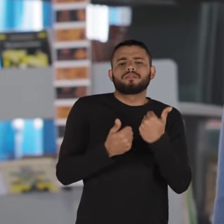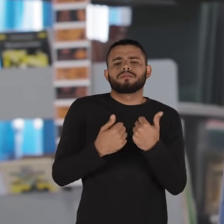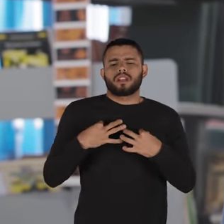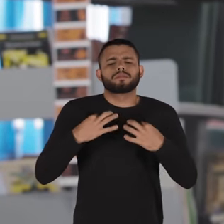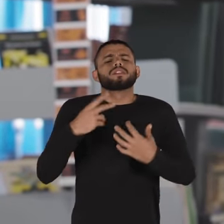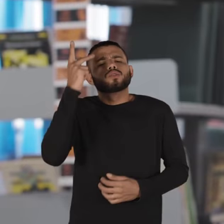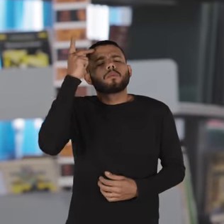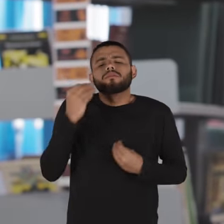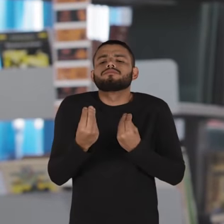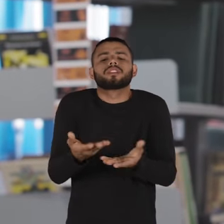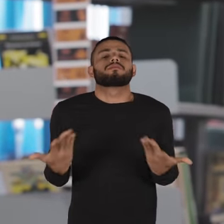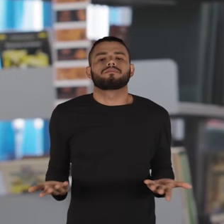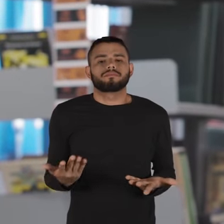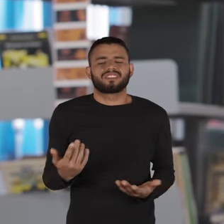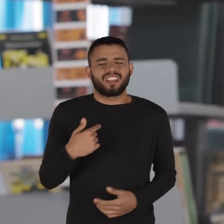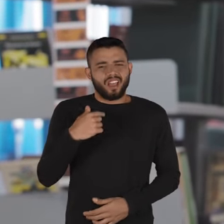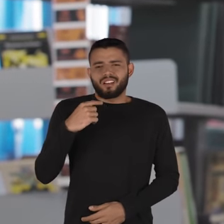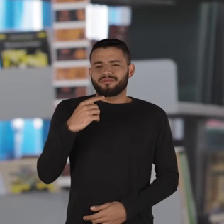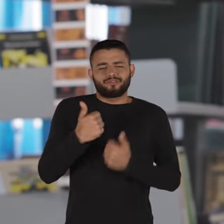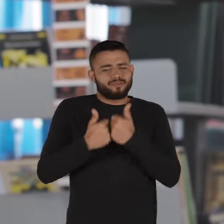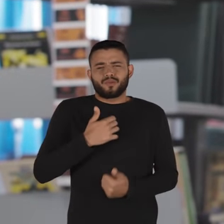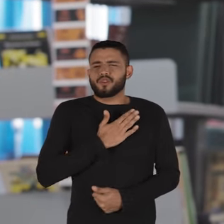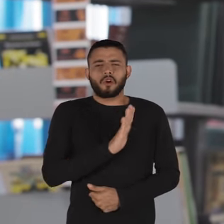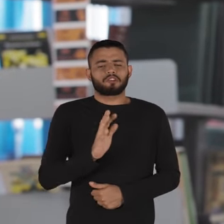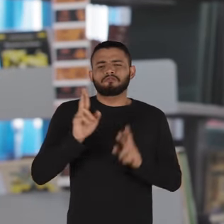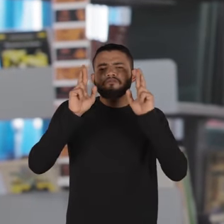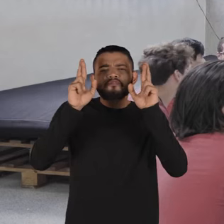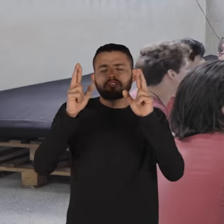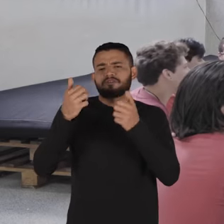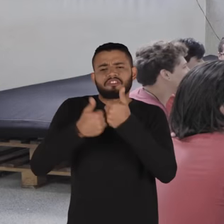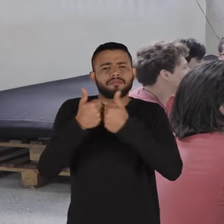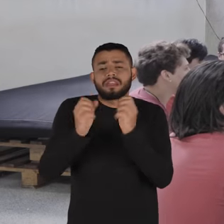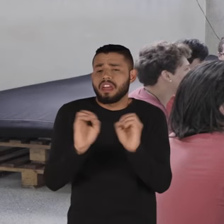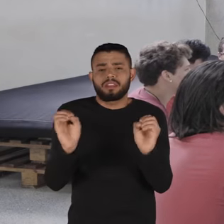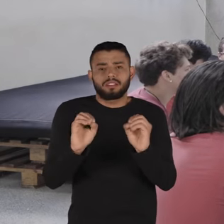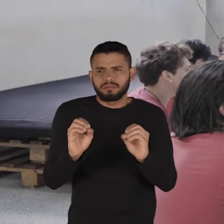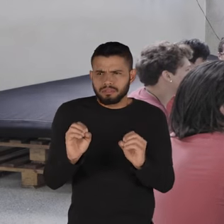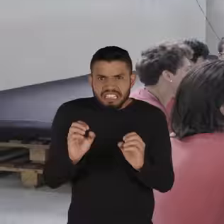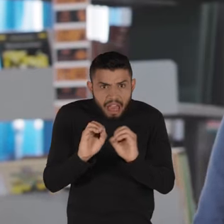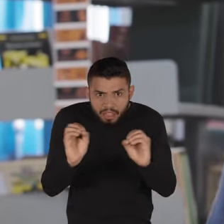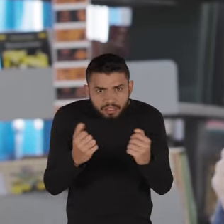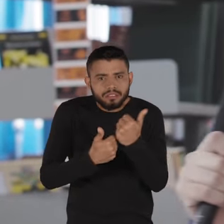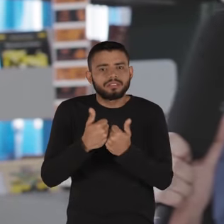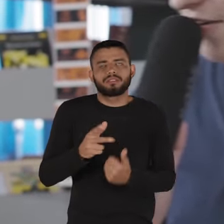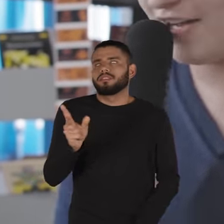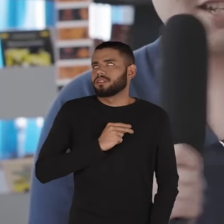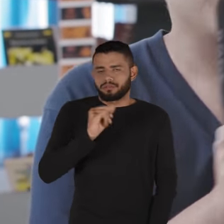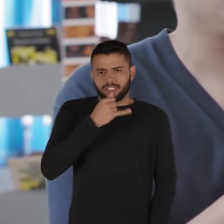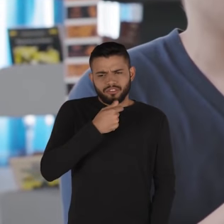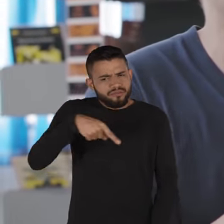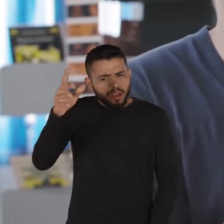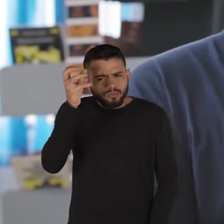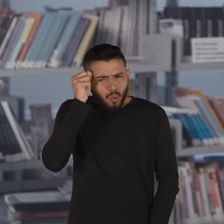aquela camiseta do São Paulo que eu te dei? Eu não gosto de futebol, não torço para nenhum time. Nenhum time mesmo? Nenhum. Que decepção.